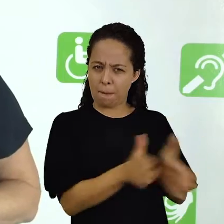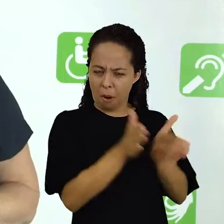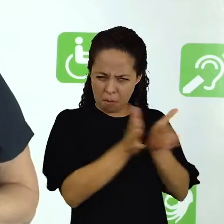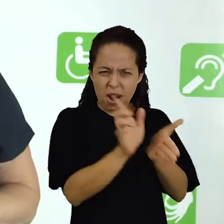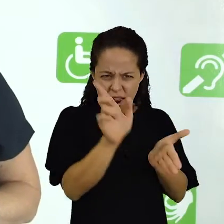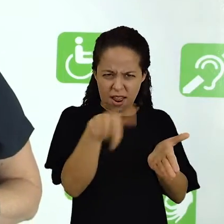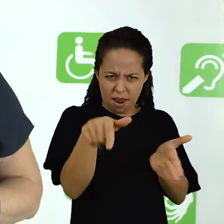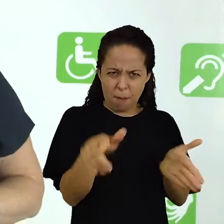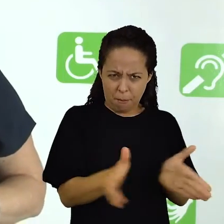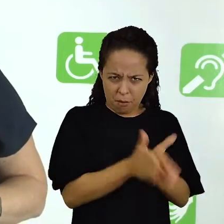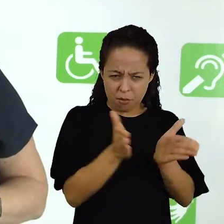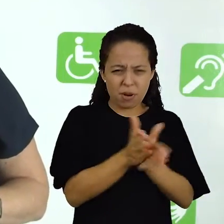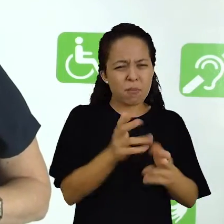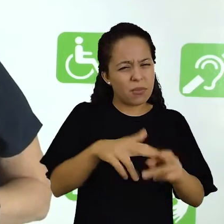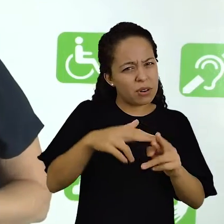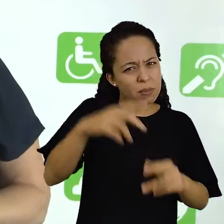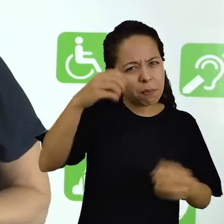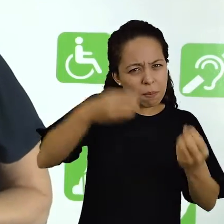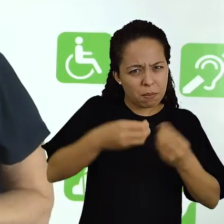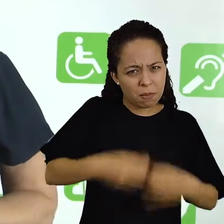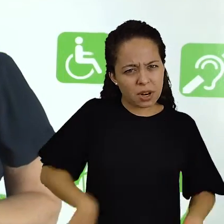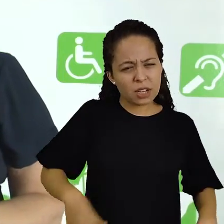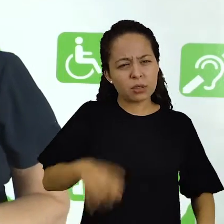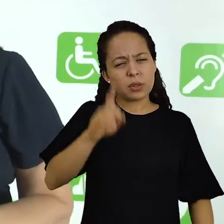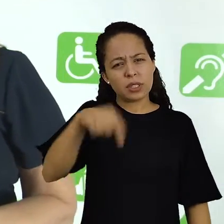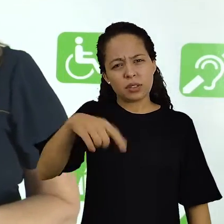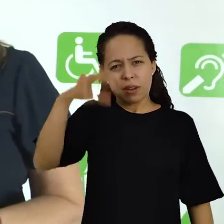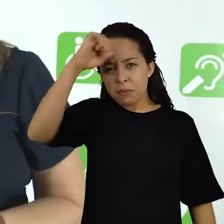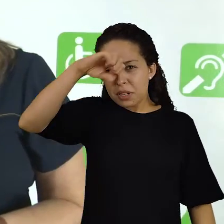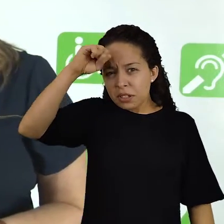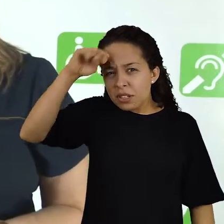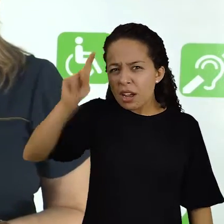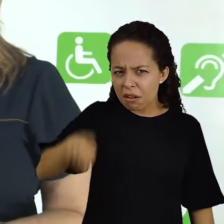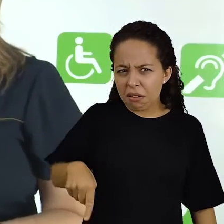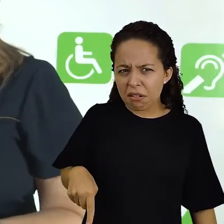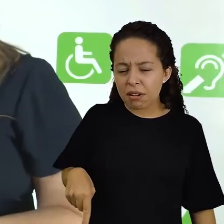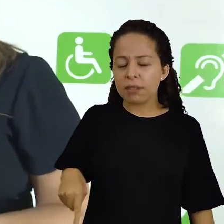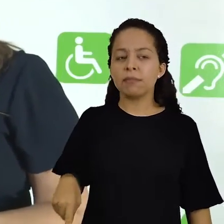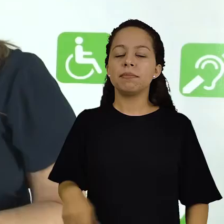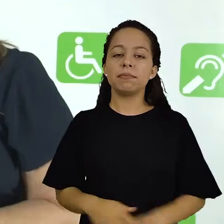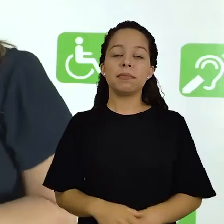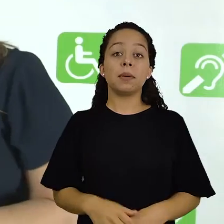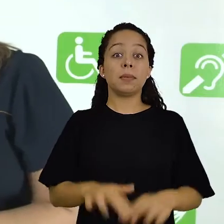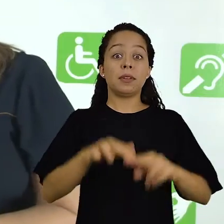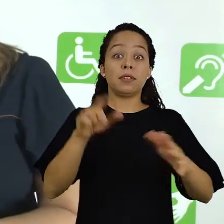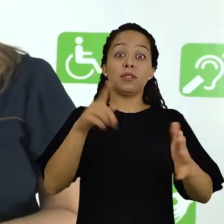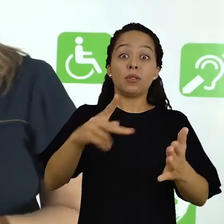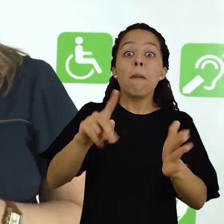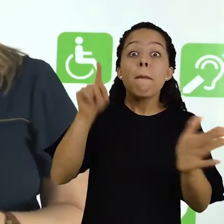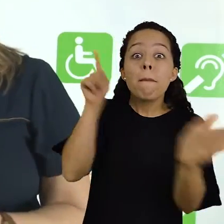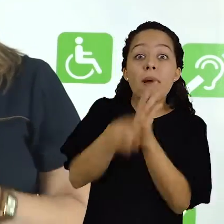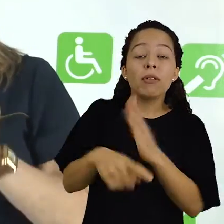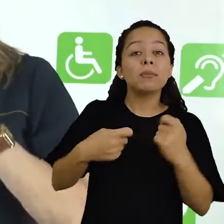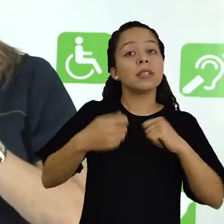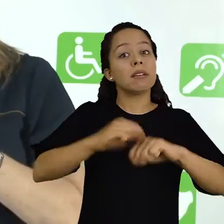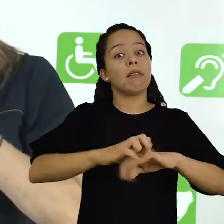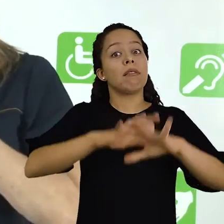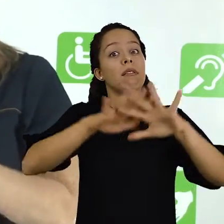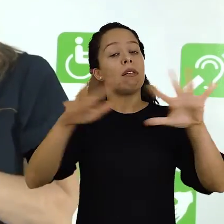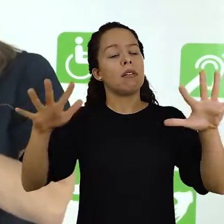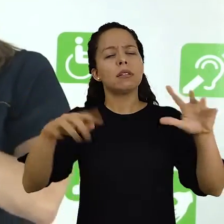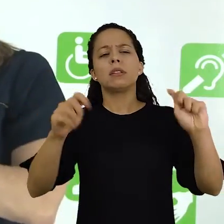formulação desse problema tem que ser clara, tem que ser precisa e tem que ser